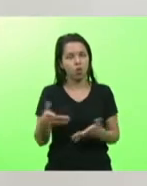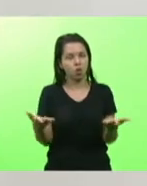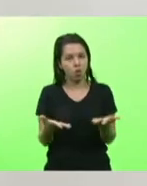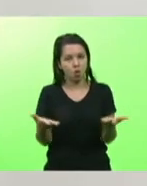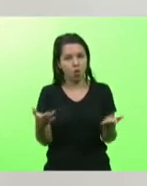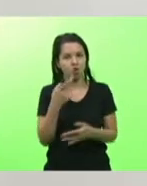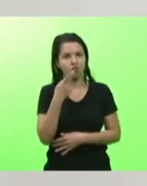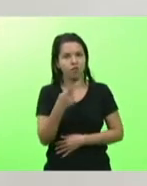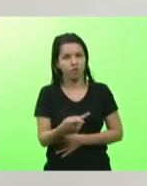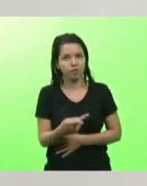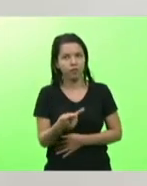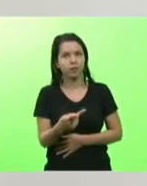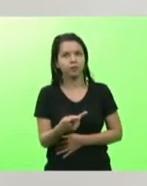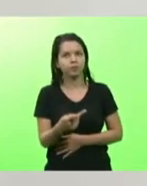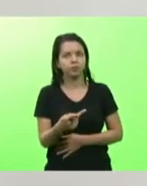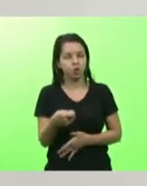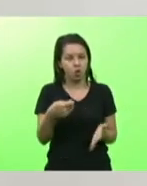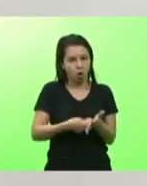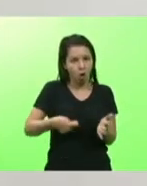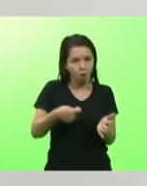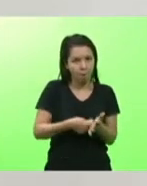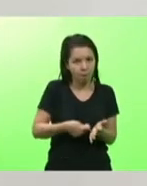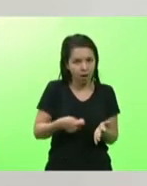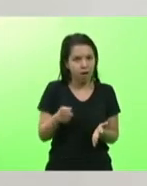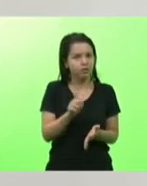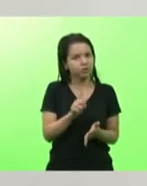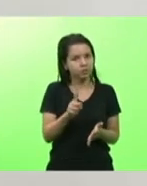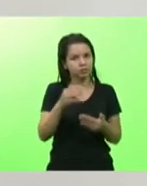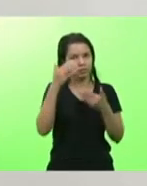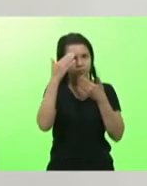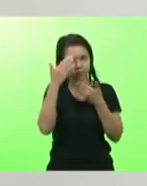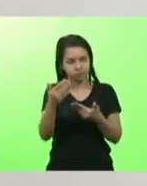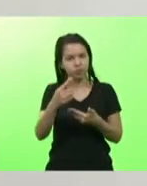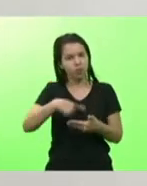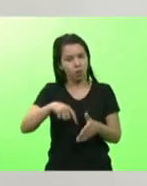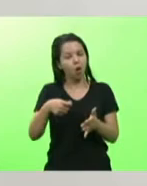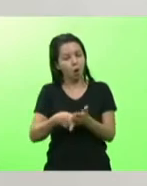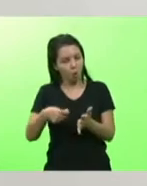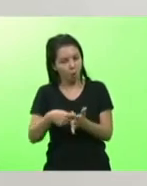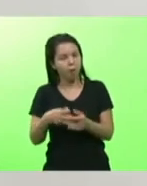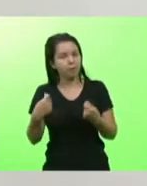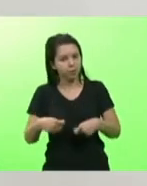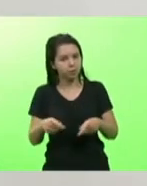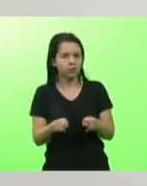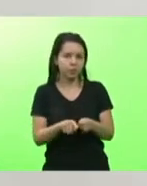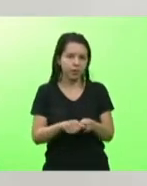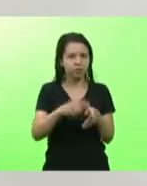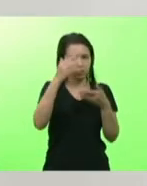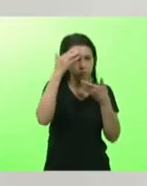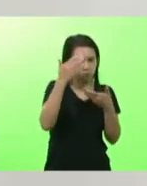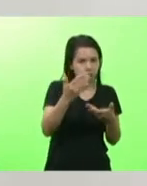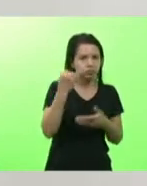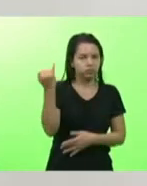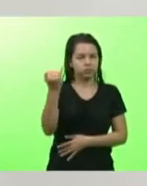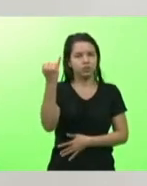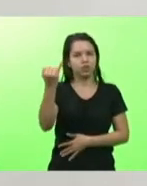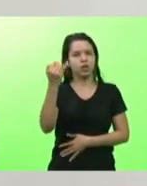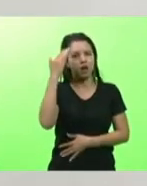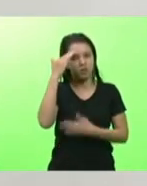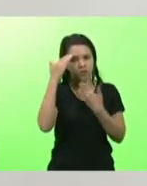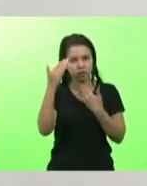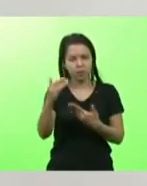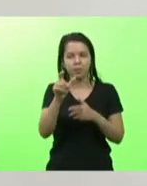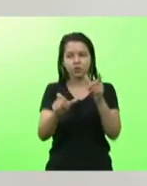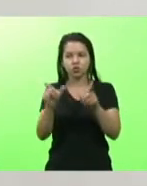vinda aqui não é mais para cobrar é para agradecer a gente tem que saber cobrar mas tem que saber agradecer agradecer as pessoas que se sensibilizaram com a